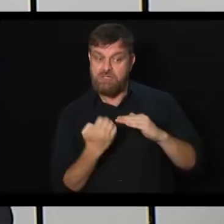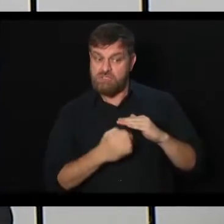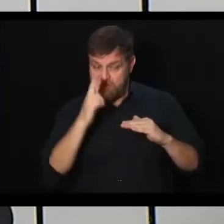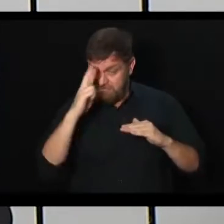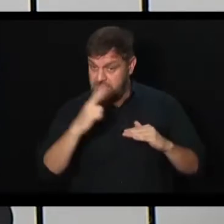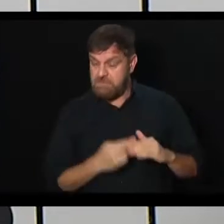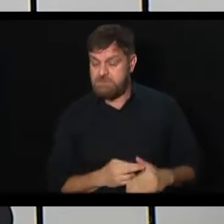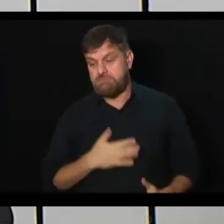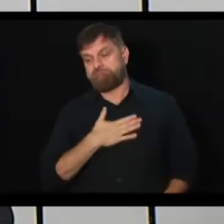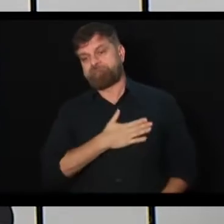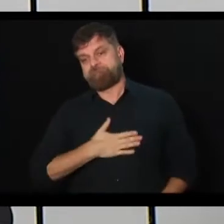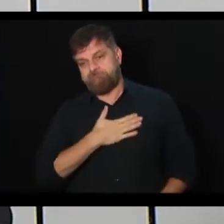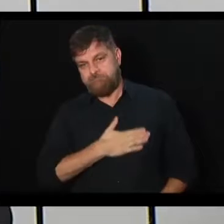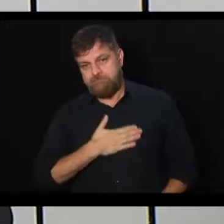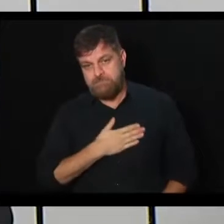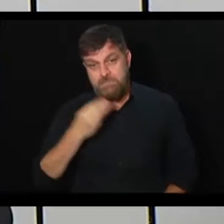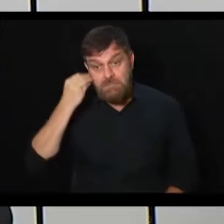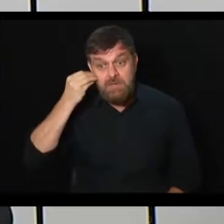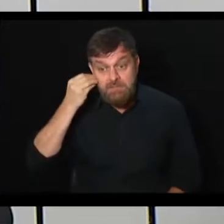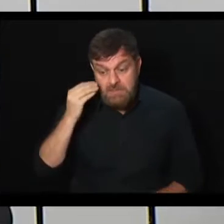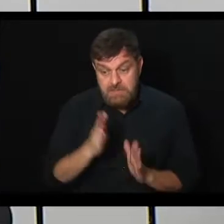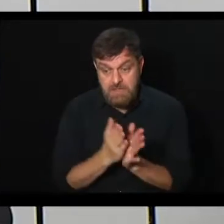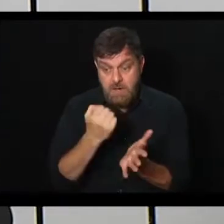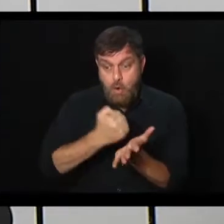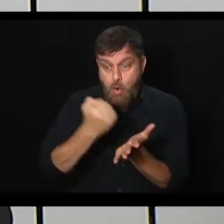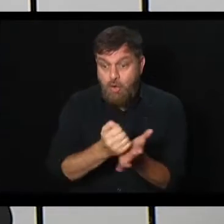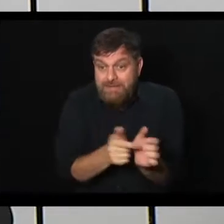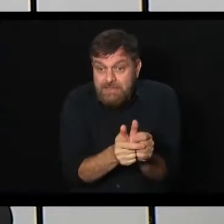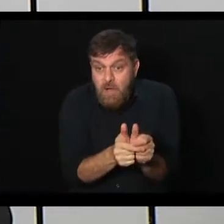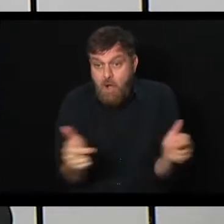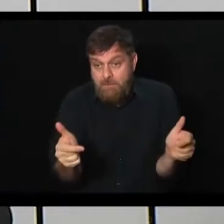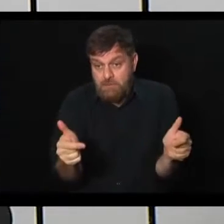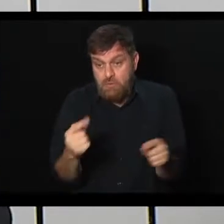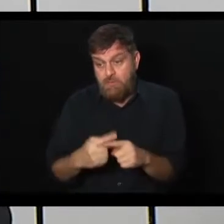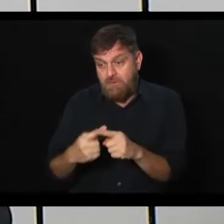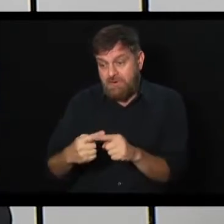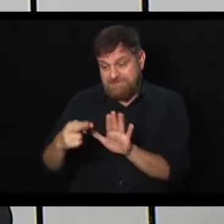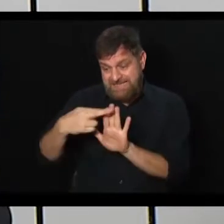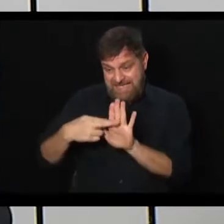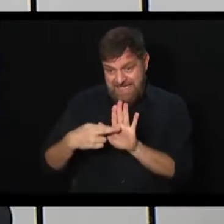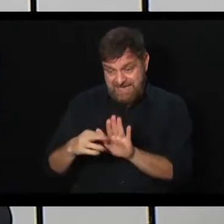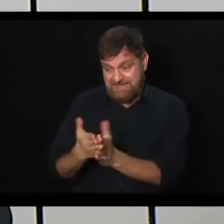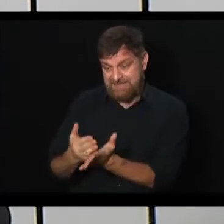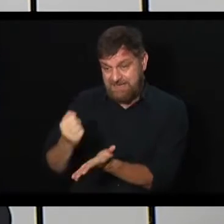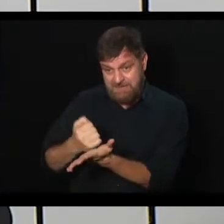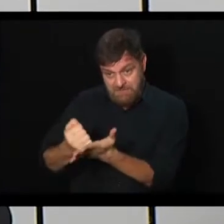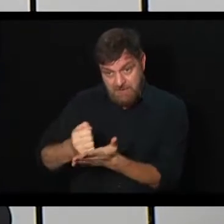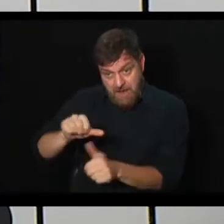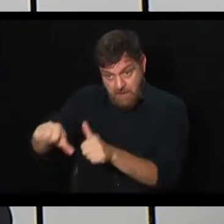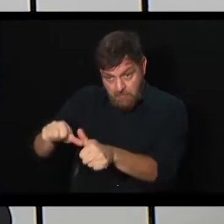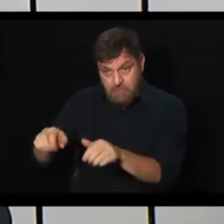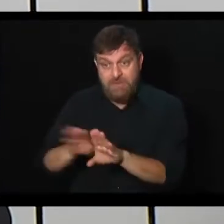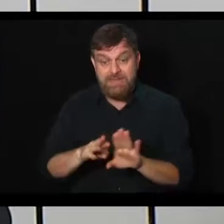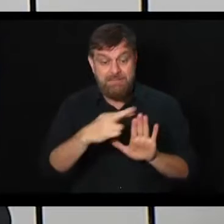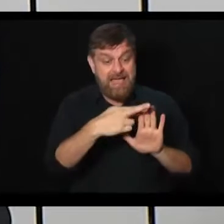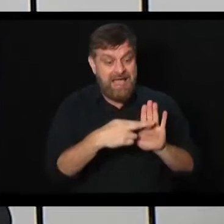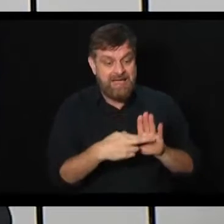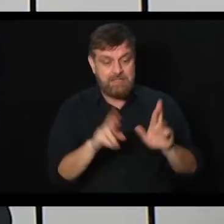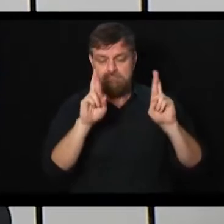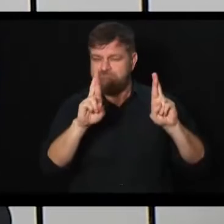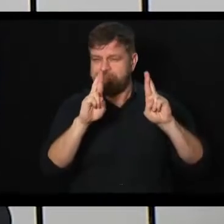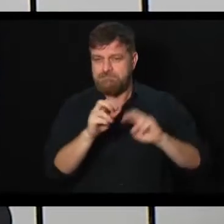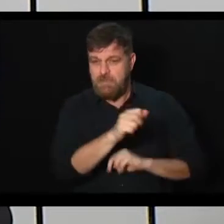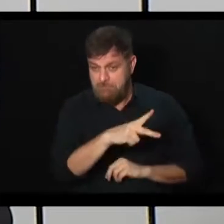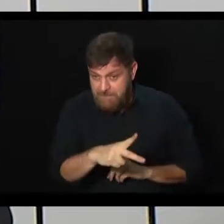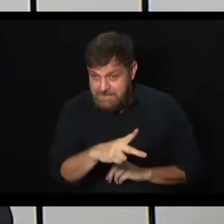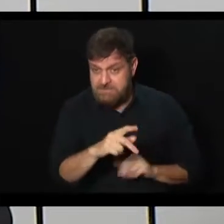Temos experiência, inclusive, de aumento de contratações relacionadas a essas mudanças, tanto da reforma trabalhista como agora da expectativa da reforma da